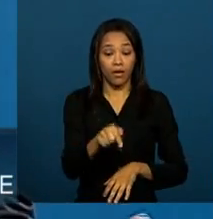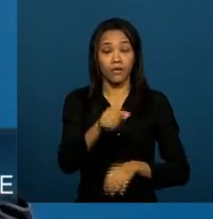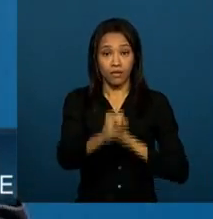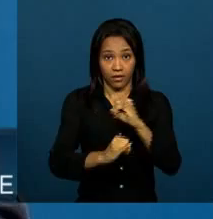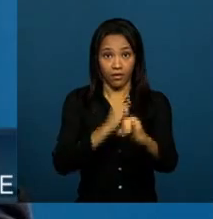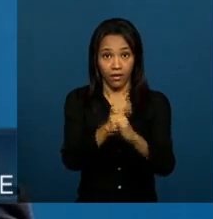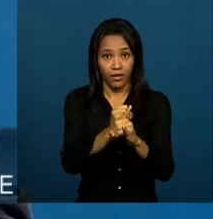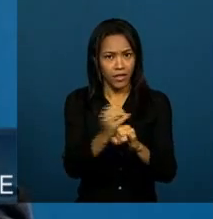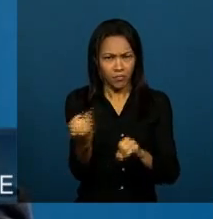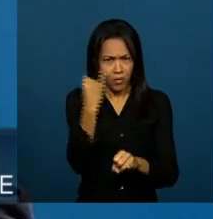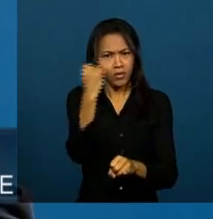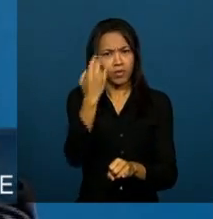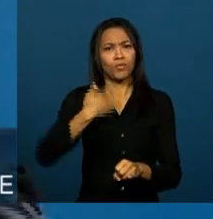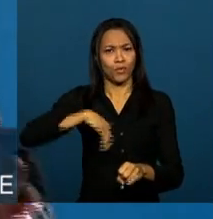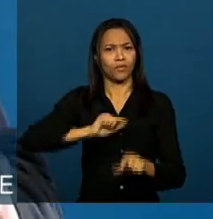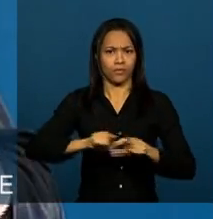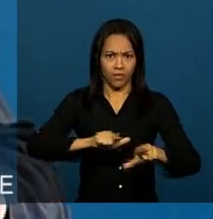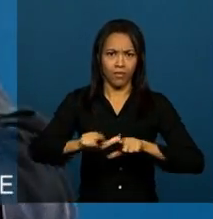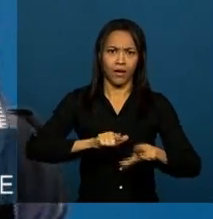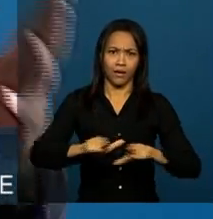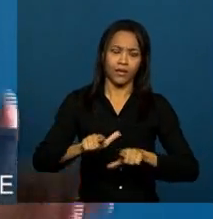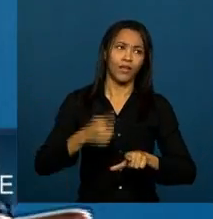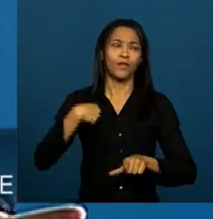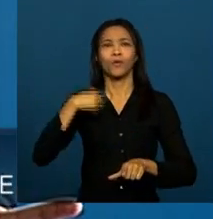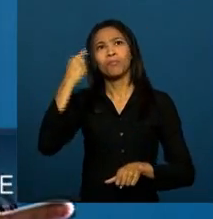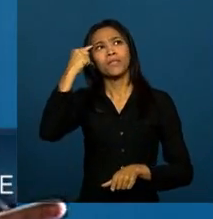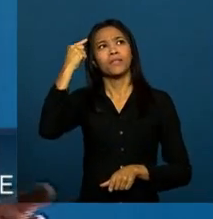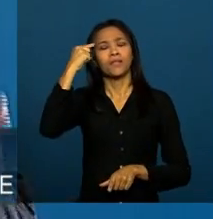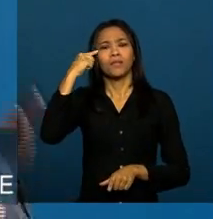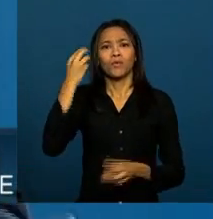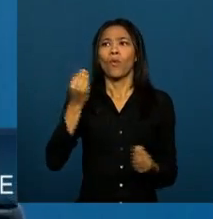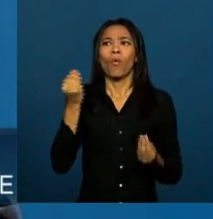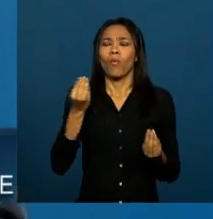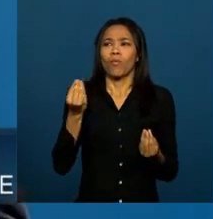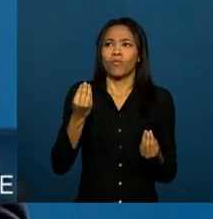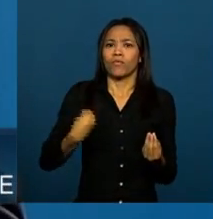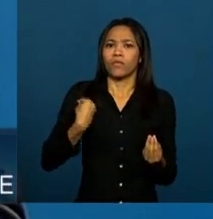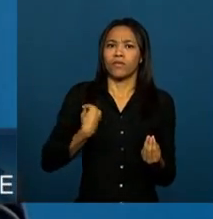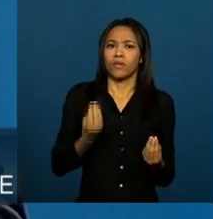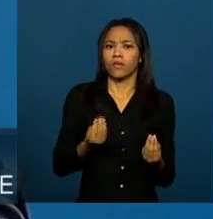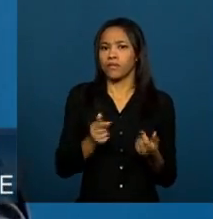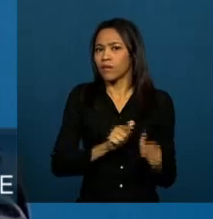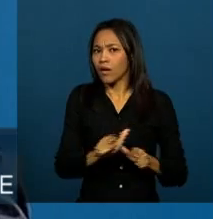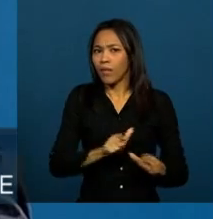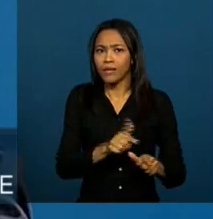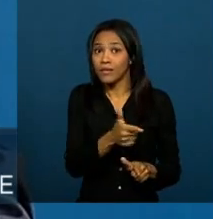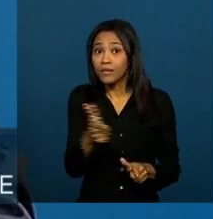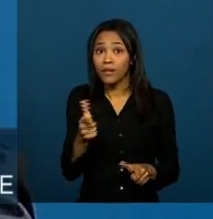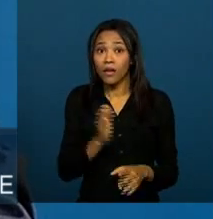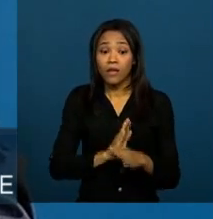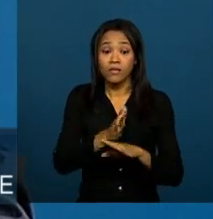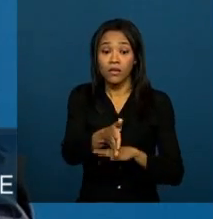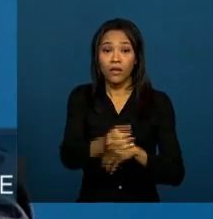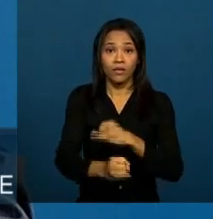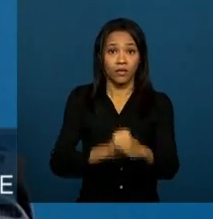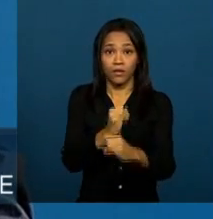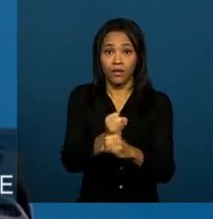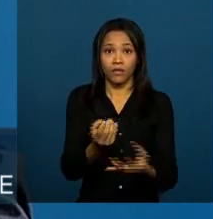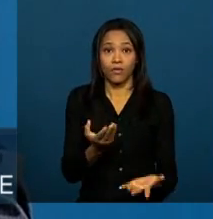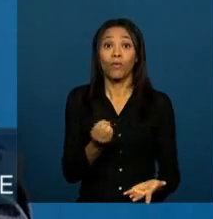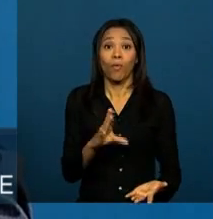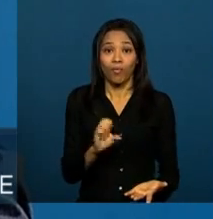atividades, que nós não conseguimos imaginar a vida cotidiana sem o acesso à rede mundial,